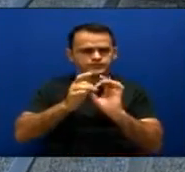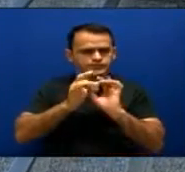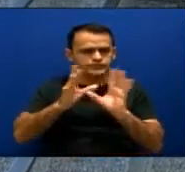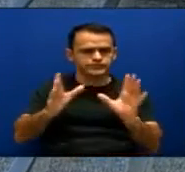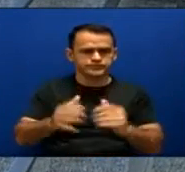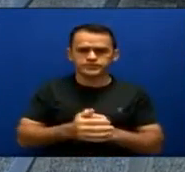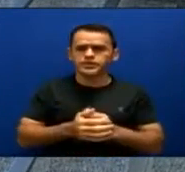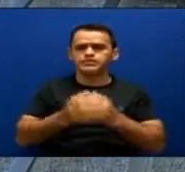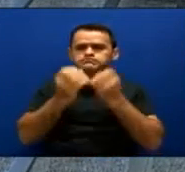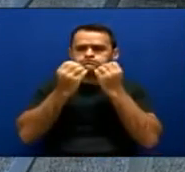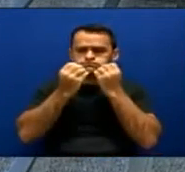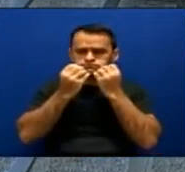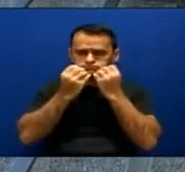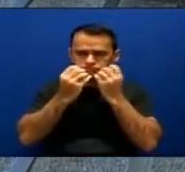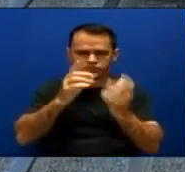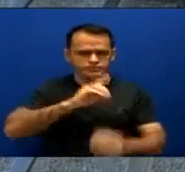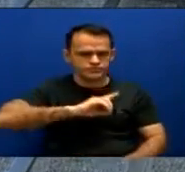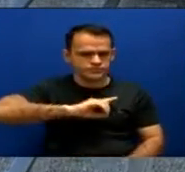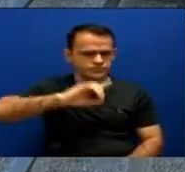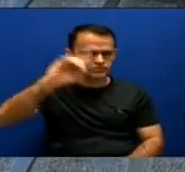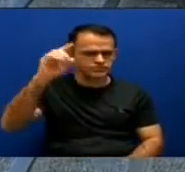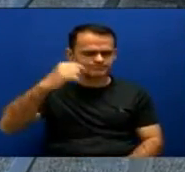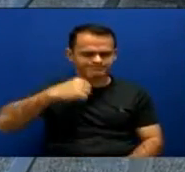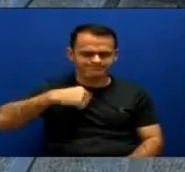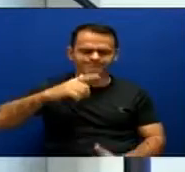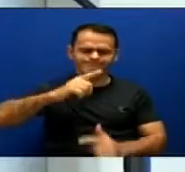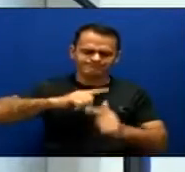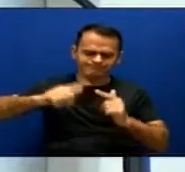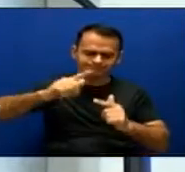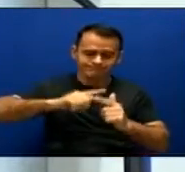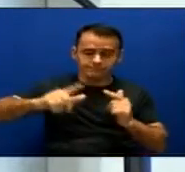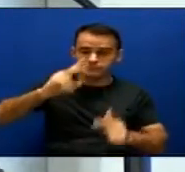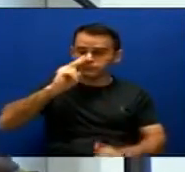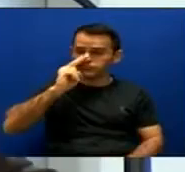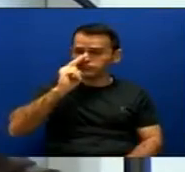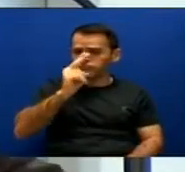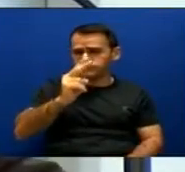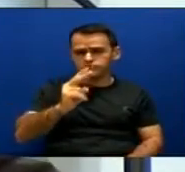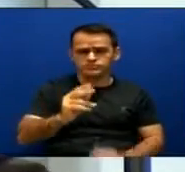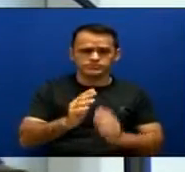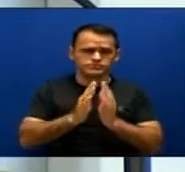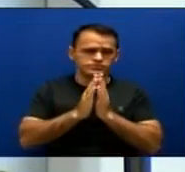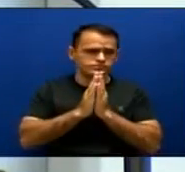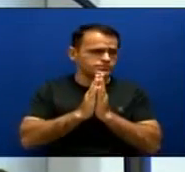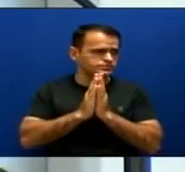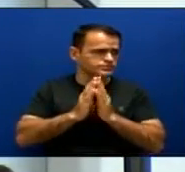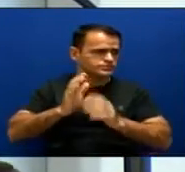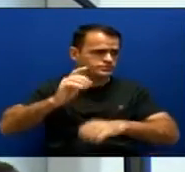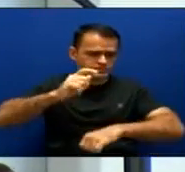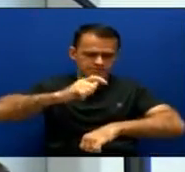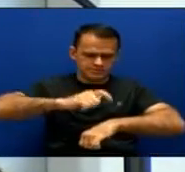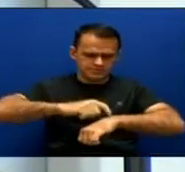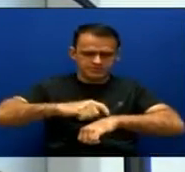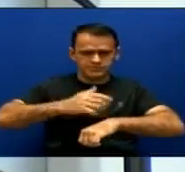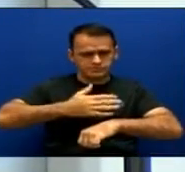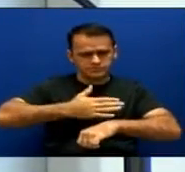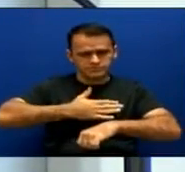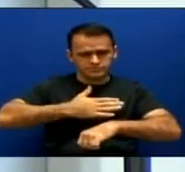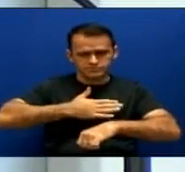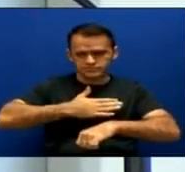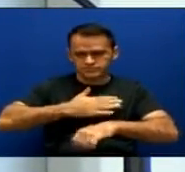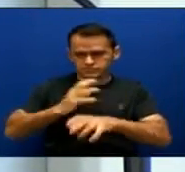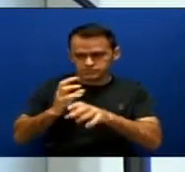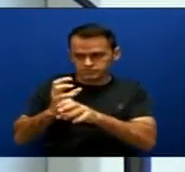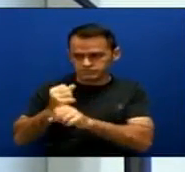eu tenho um problema sério, por favor, não comece a contar ainda o meu tempo. Eu tenho um problema